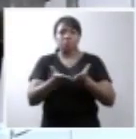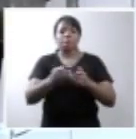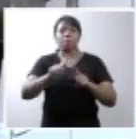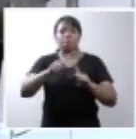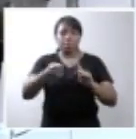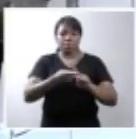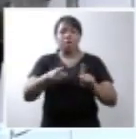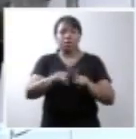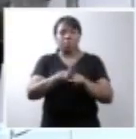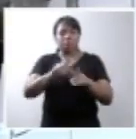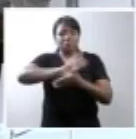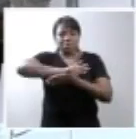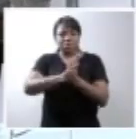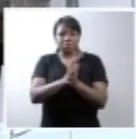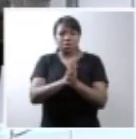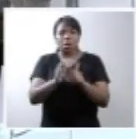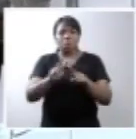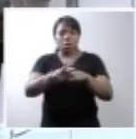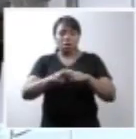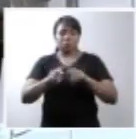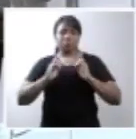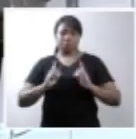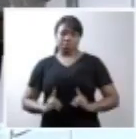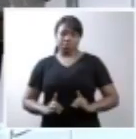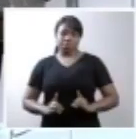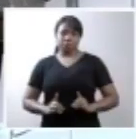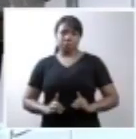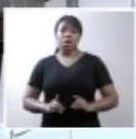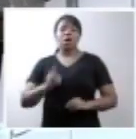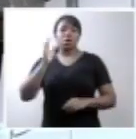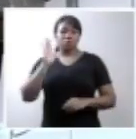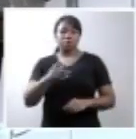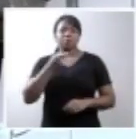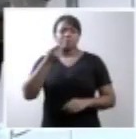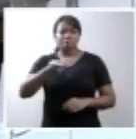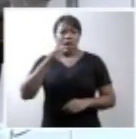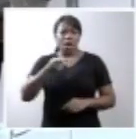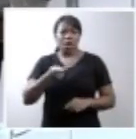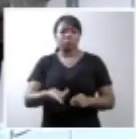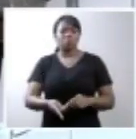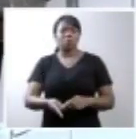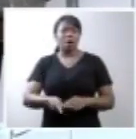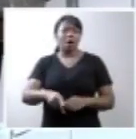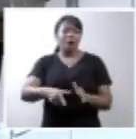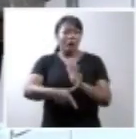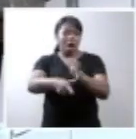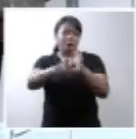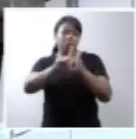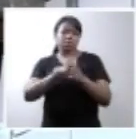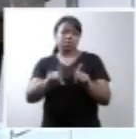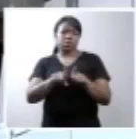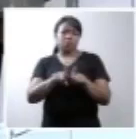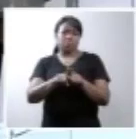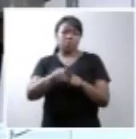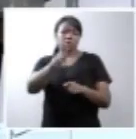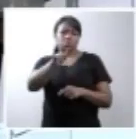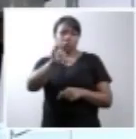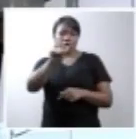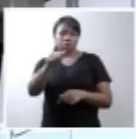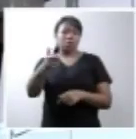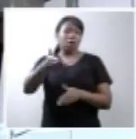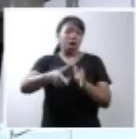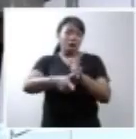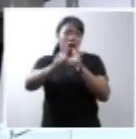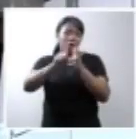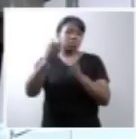e discriminação em função da deficiência já foi empregada recorrentemente nos dois últimos dias de audiência